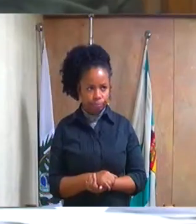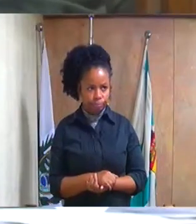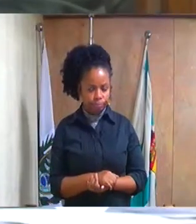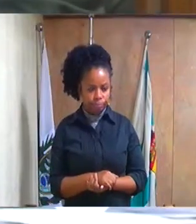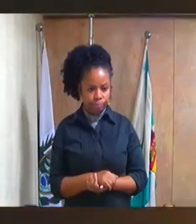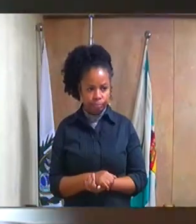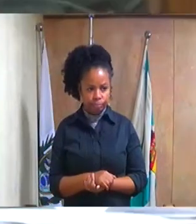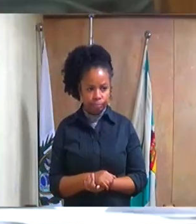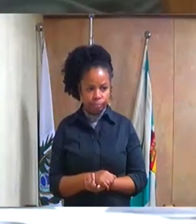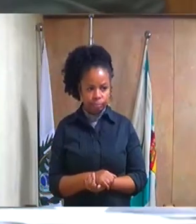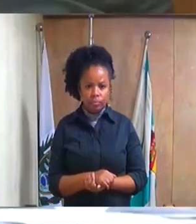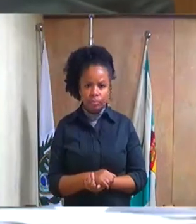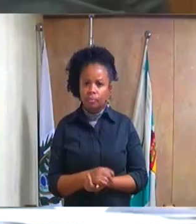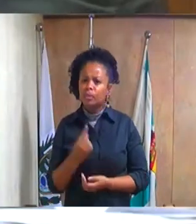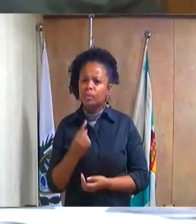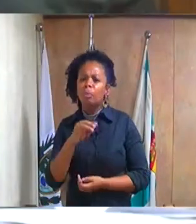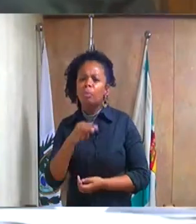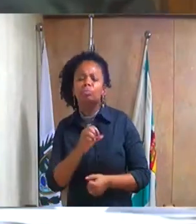Vereador, só um minuto.